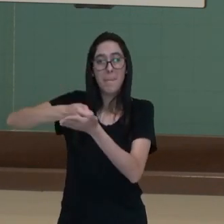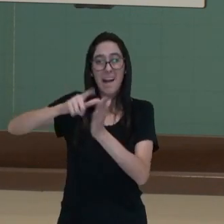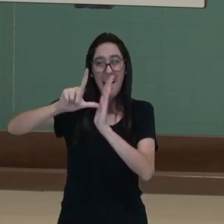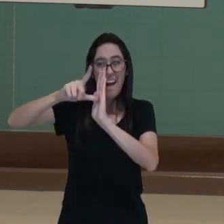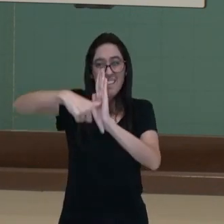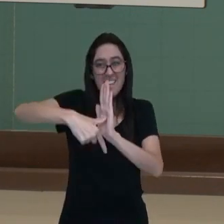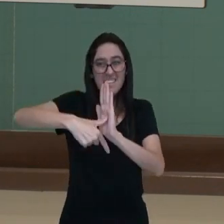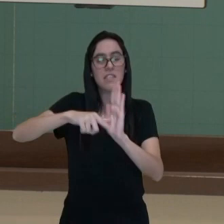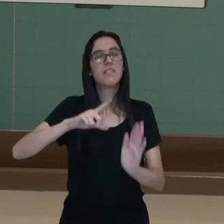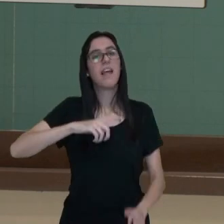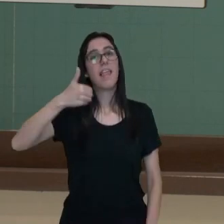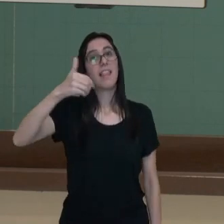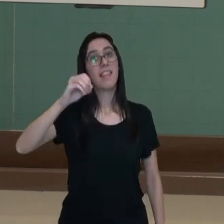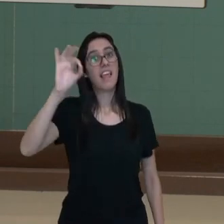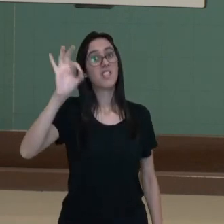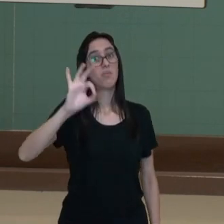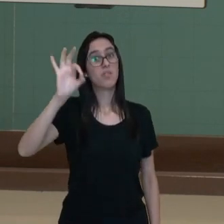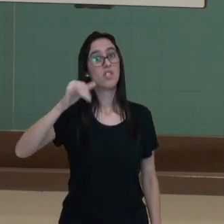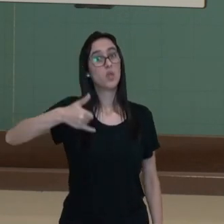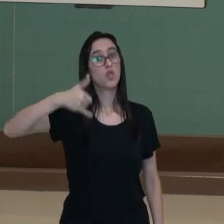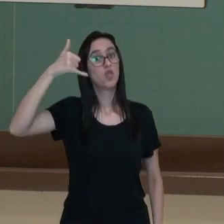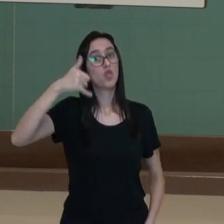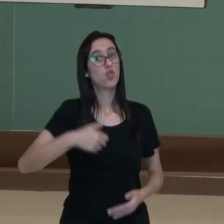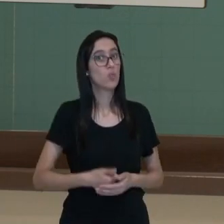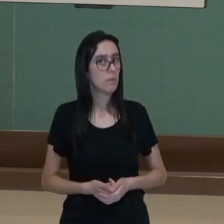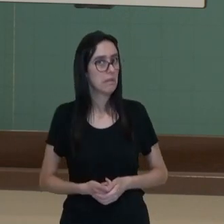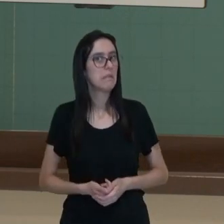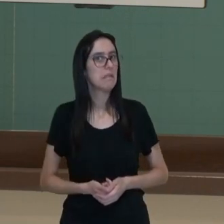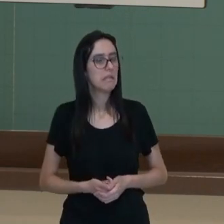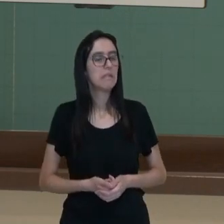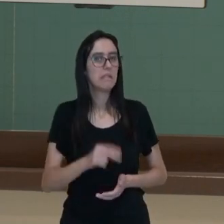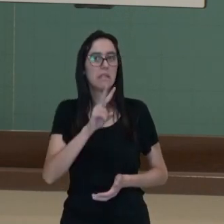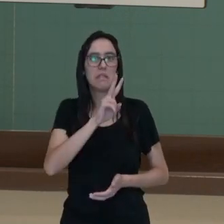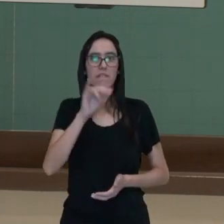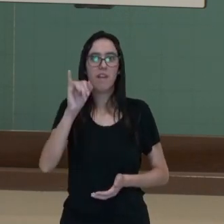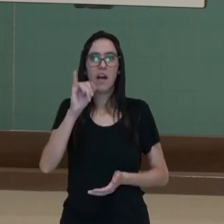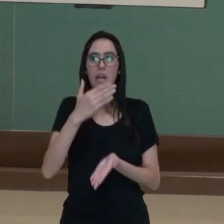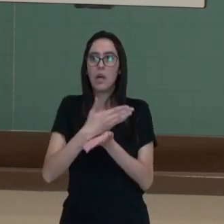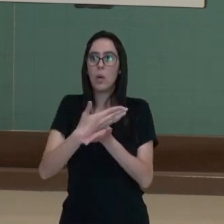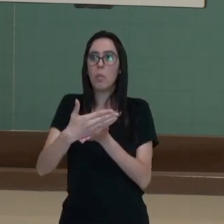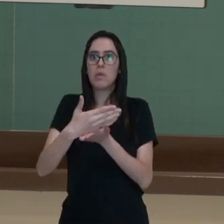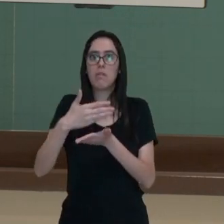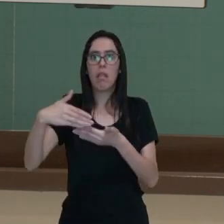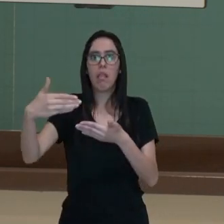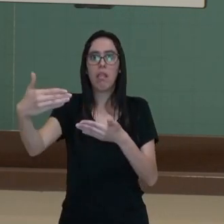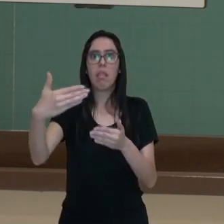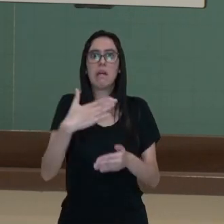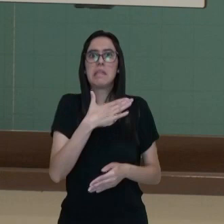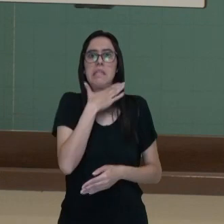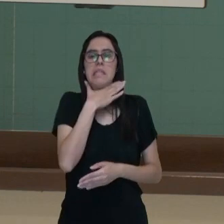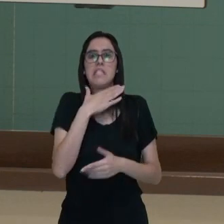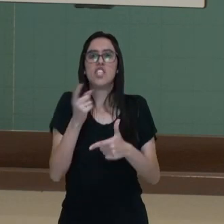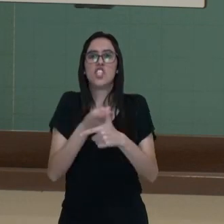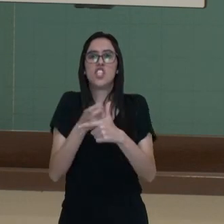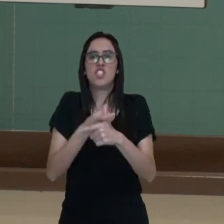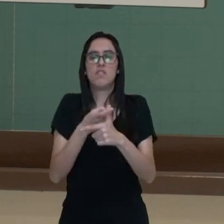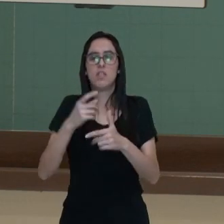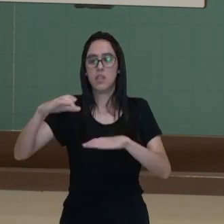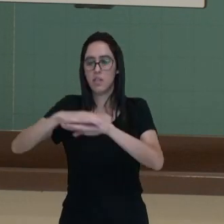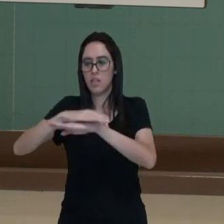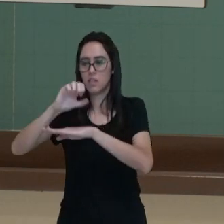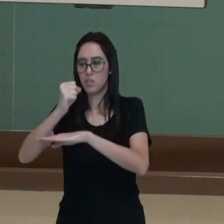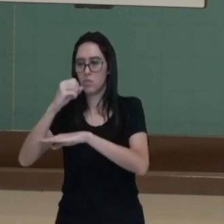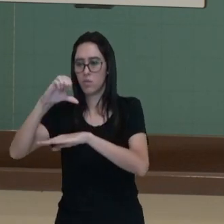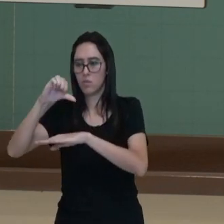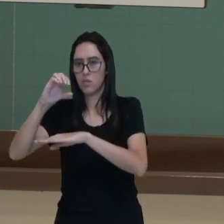o atraso. Então, assim, ela já vai começar endividada, ok? Então, o valor do tênis R 890, o valor que ela